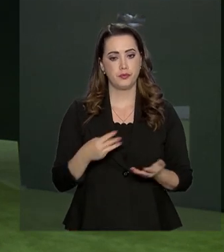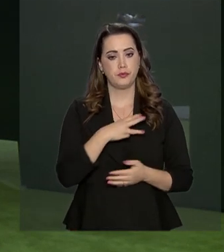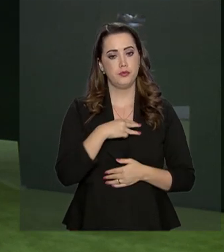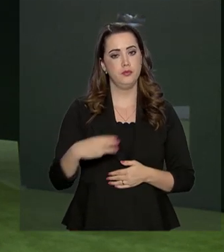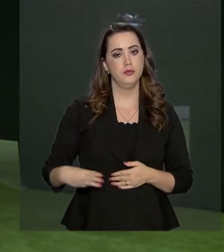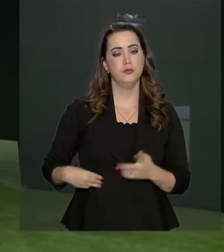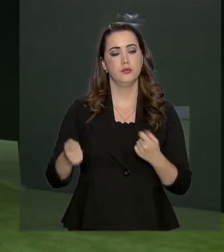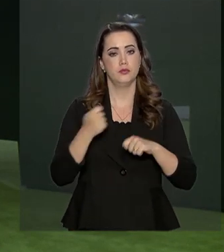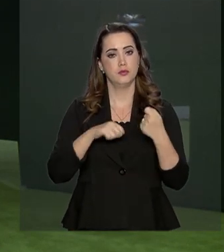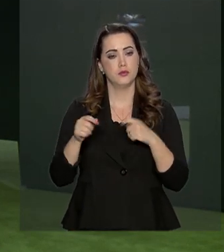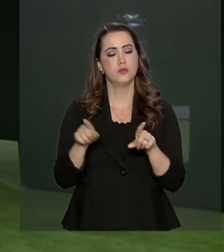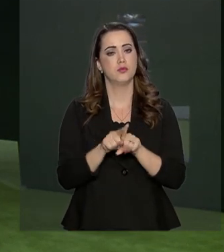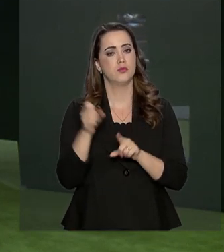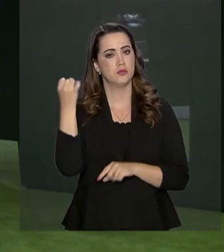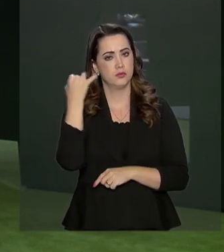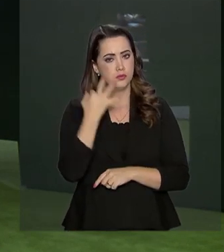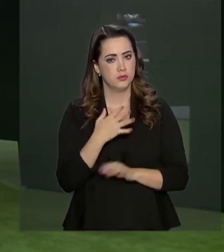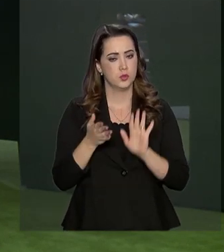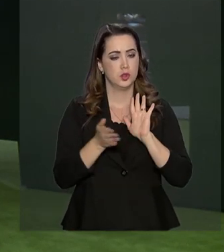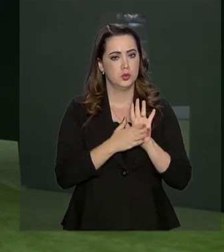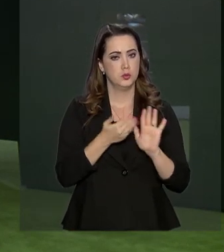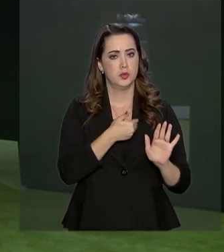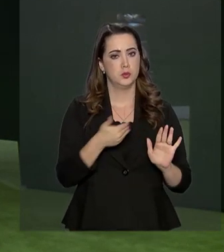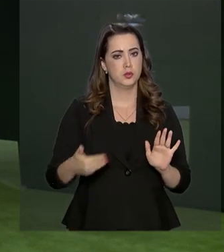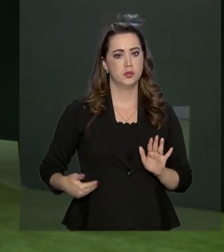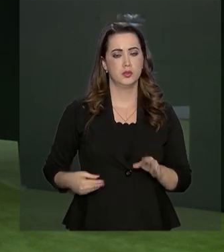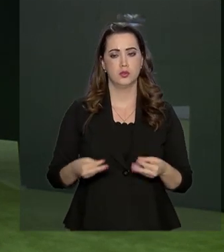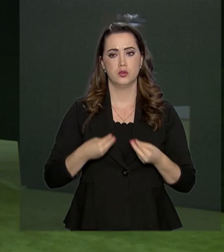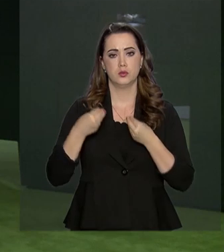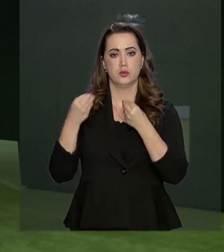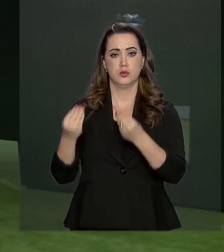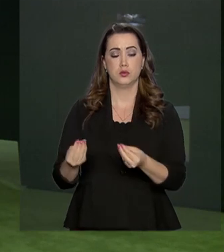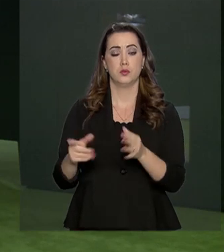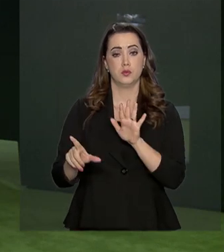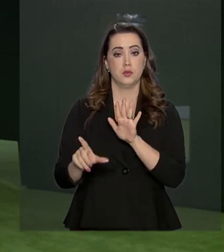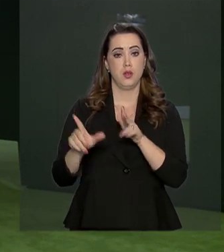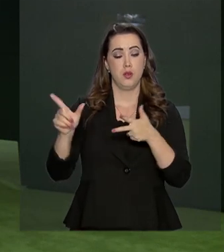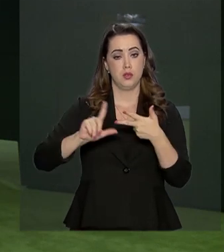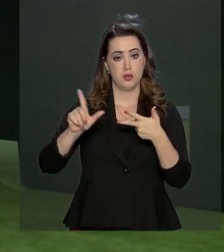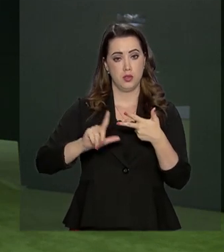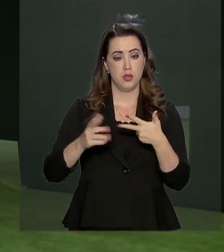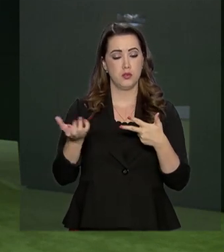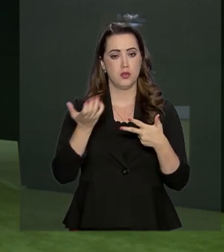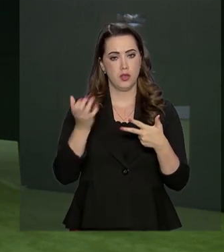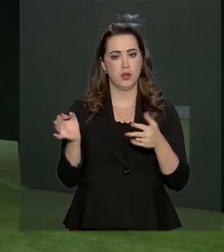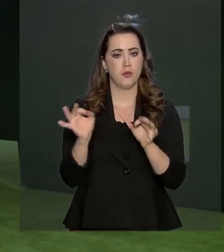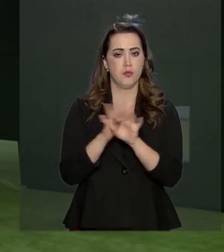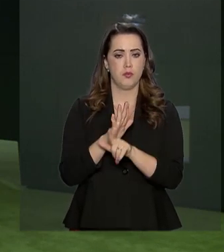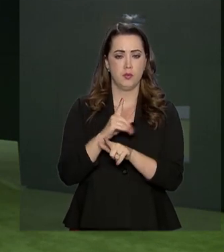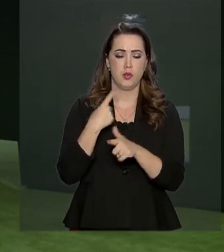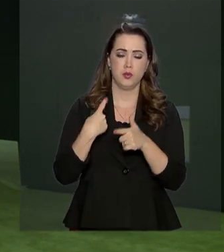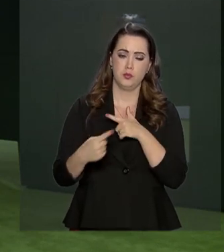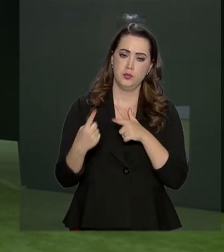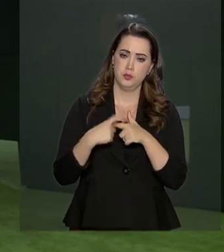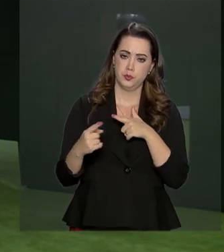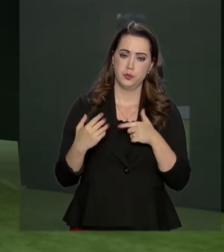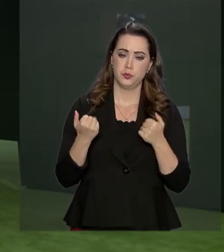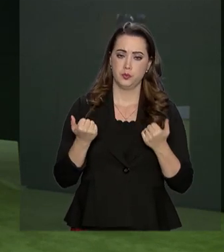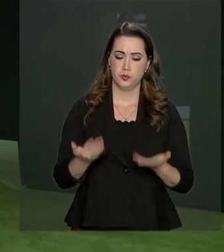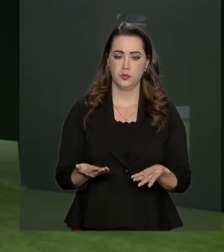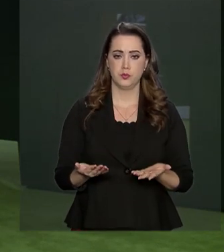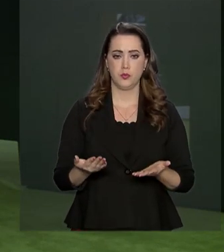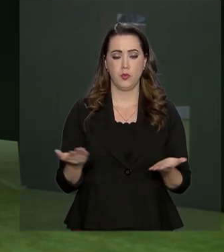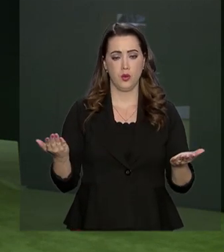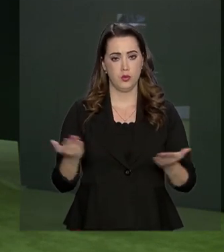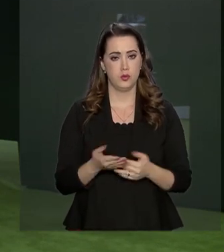ministro da Economia explicou que a proposta do governo enviada aqui ao Legislativo, ela tenta solucionar esses problemas